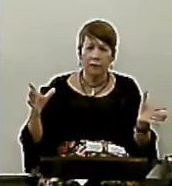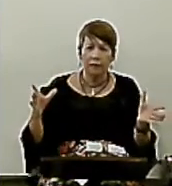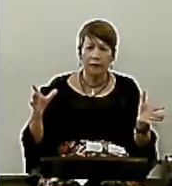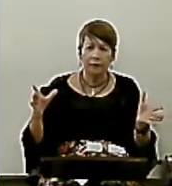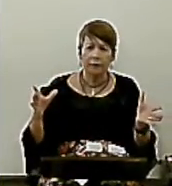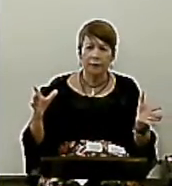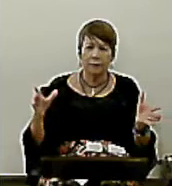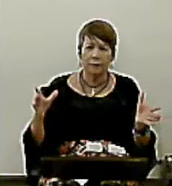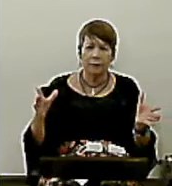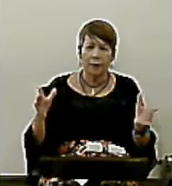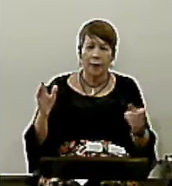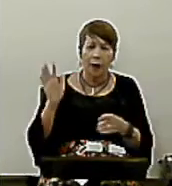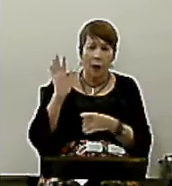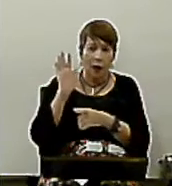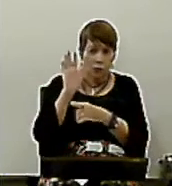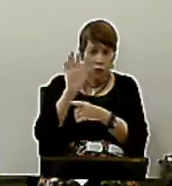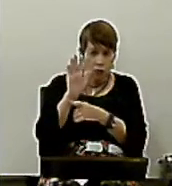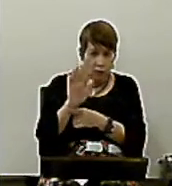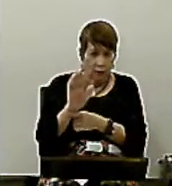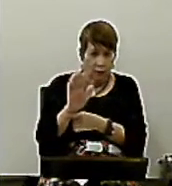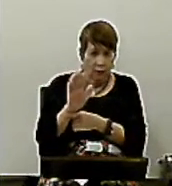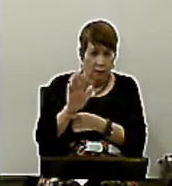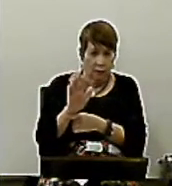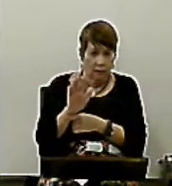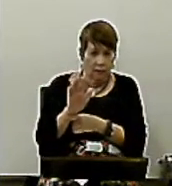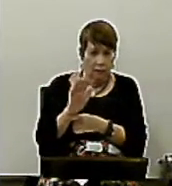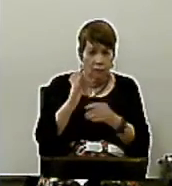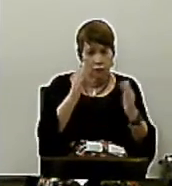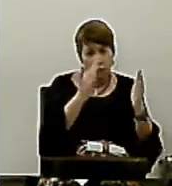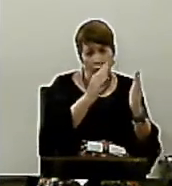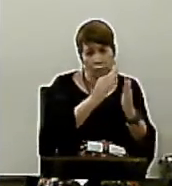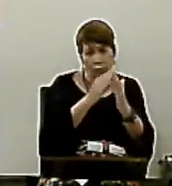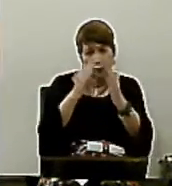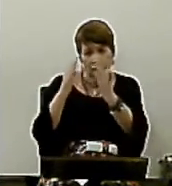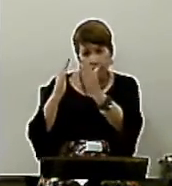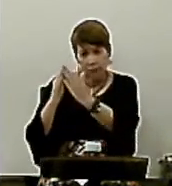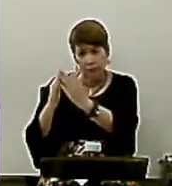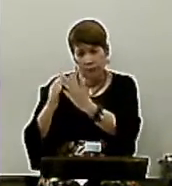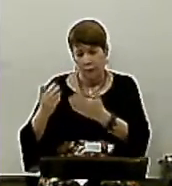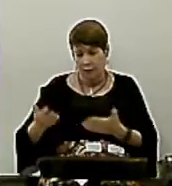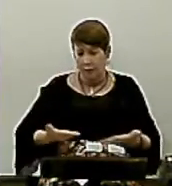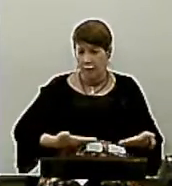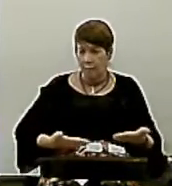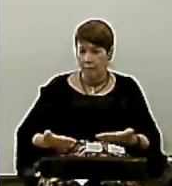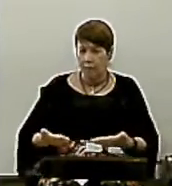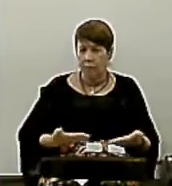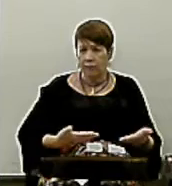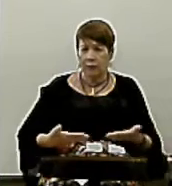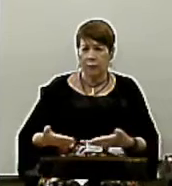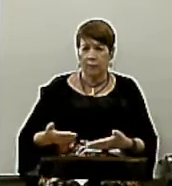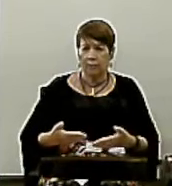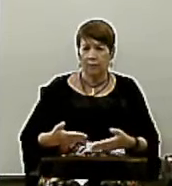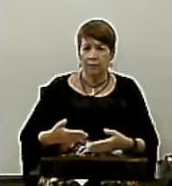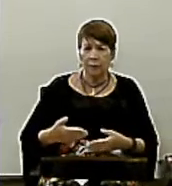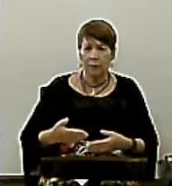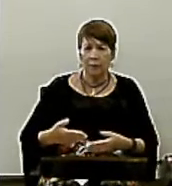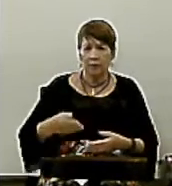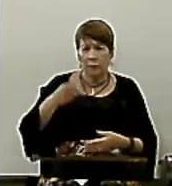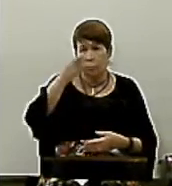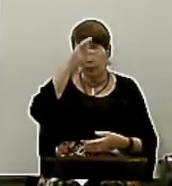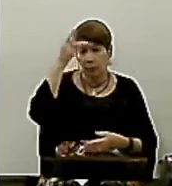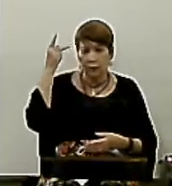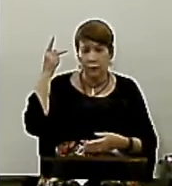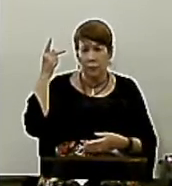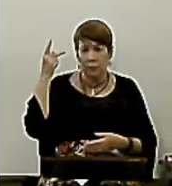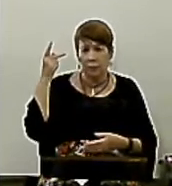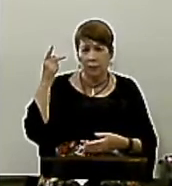A nossa liberdade É para ajudá-lo Servi-lo Cooperar com ele Para que ele Seja um cristão Melhor